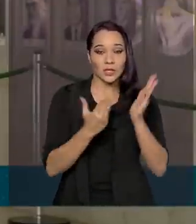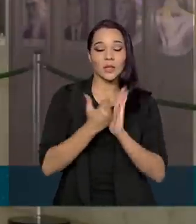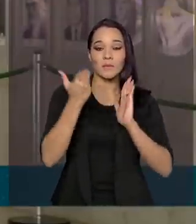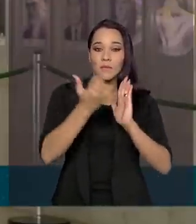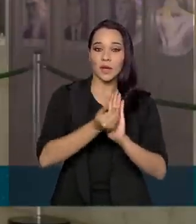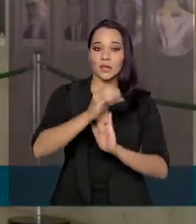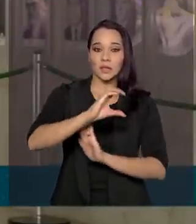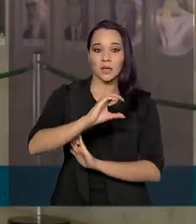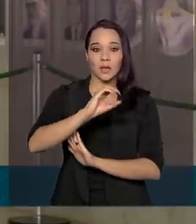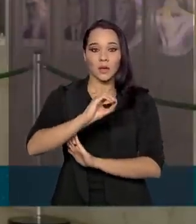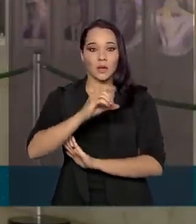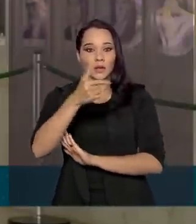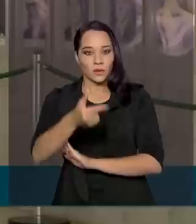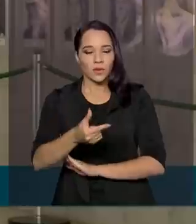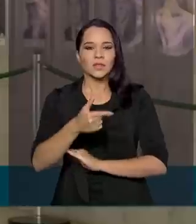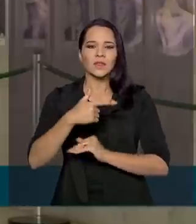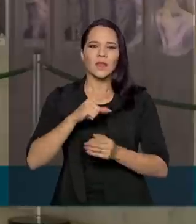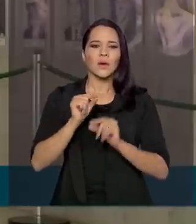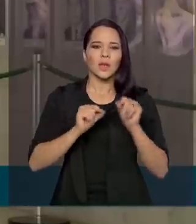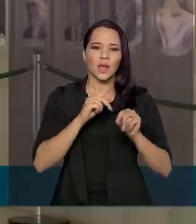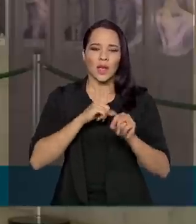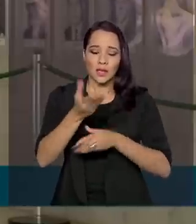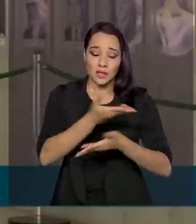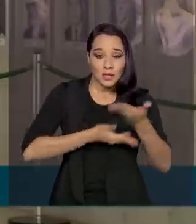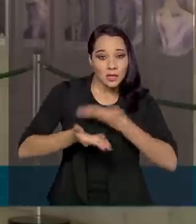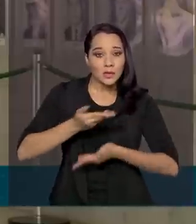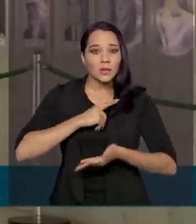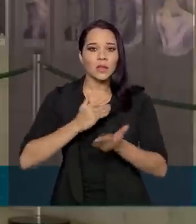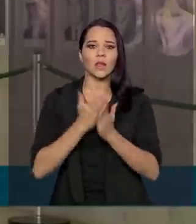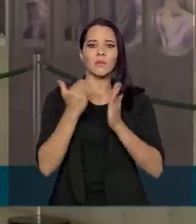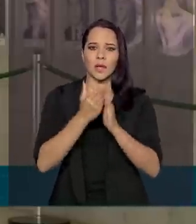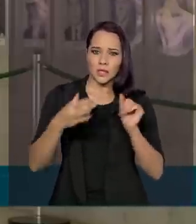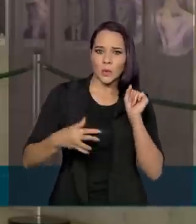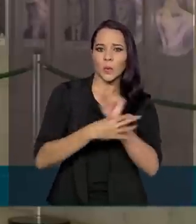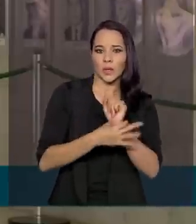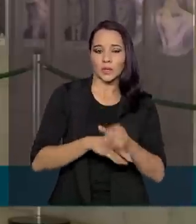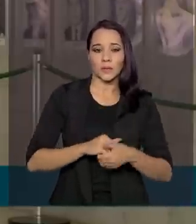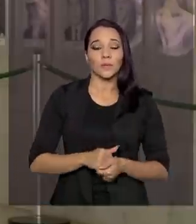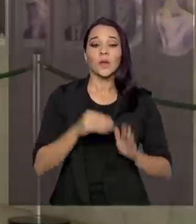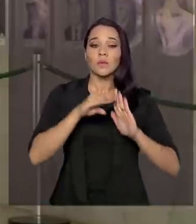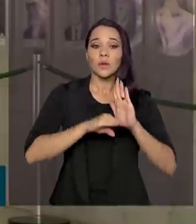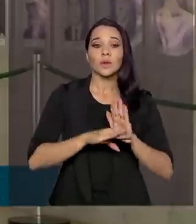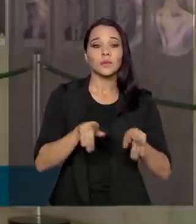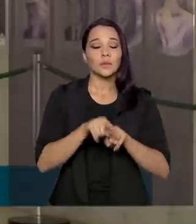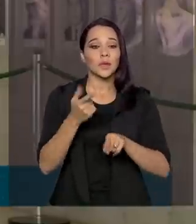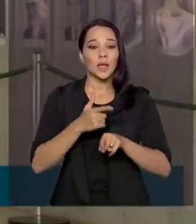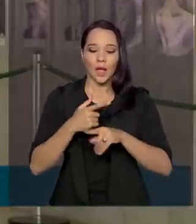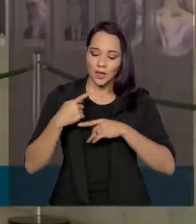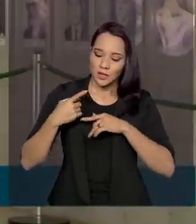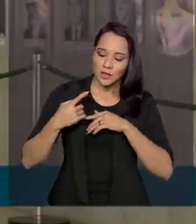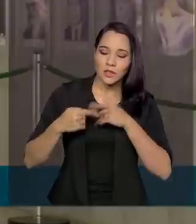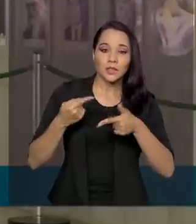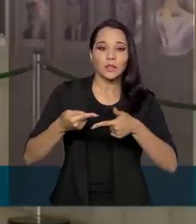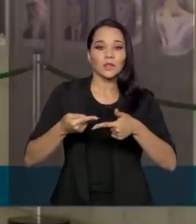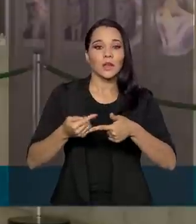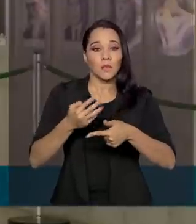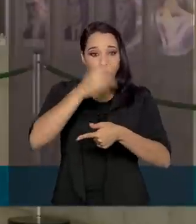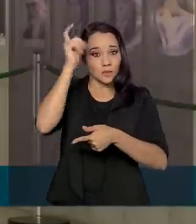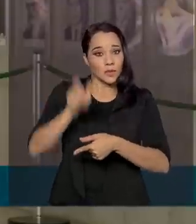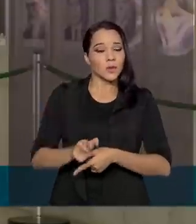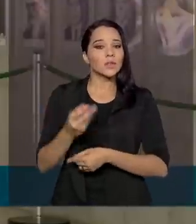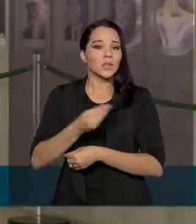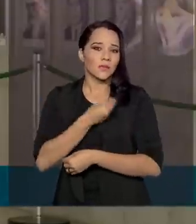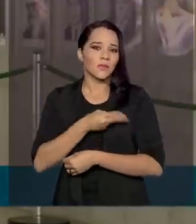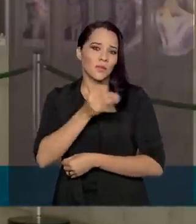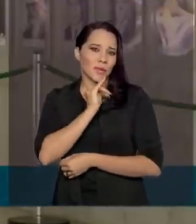mais segurança jurídica para essas transações. O programa também pretende favorecer a geração de renda para as pessoas que